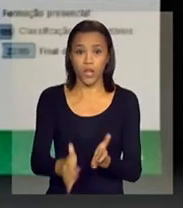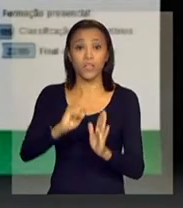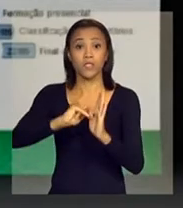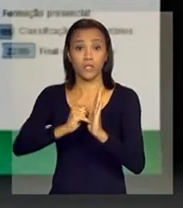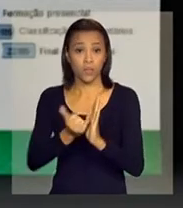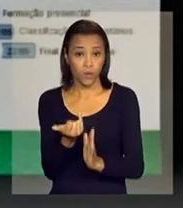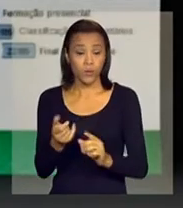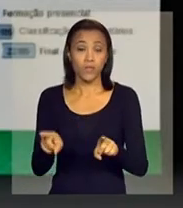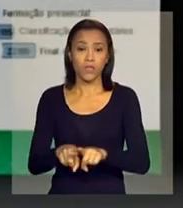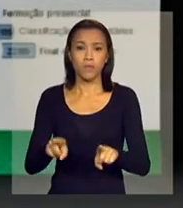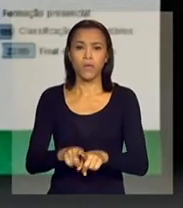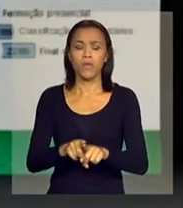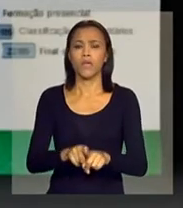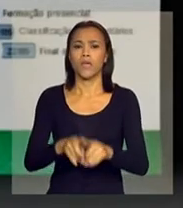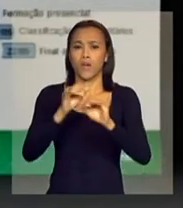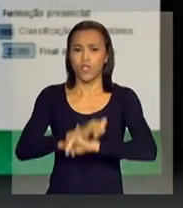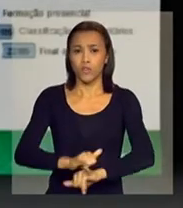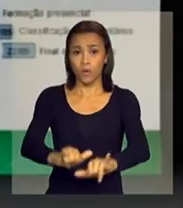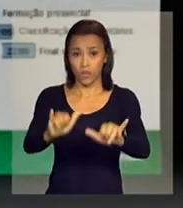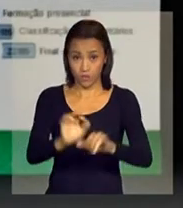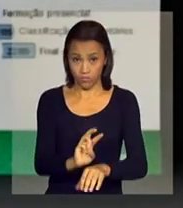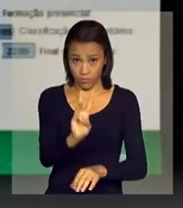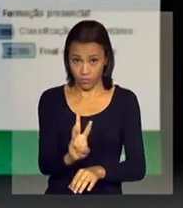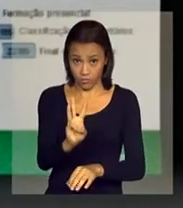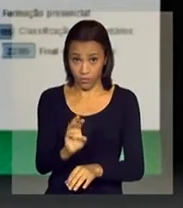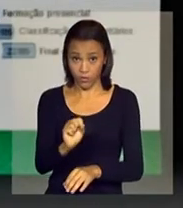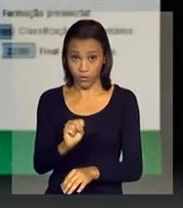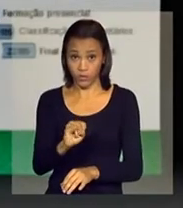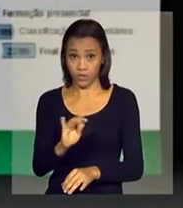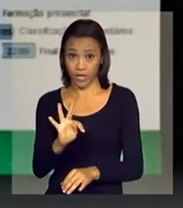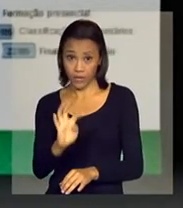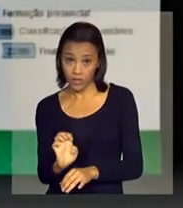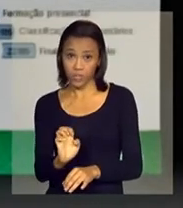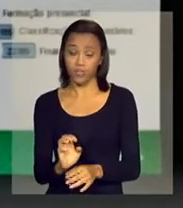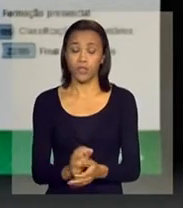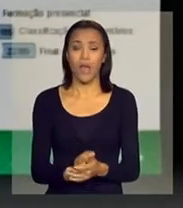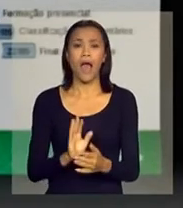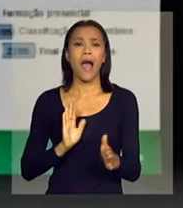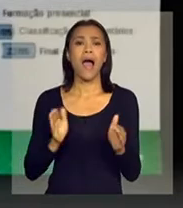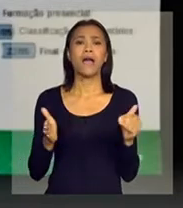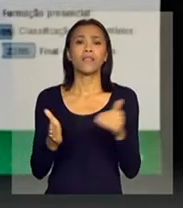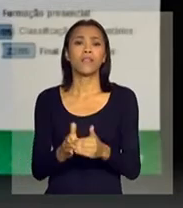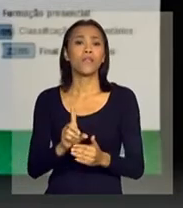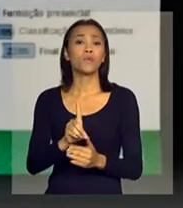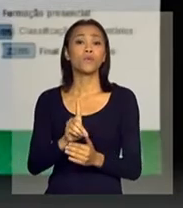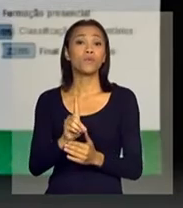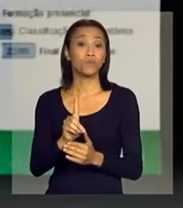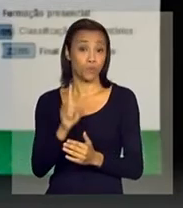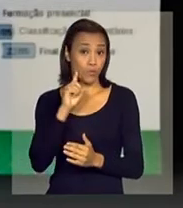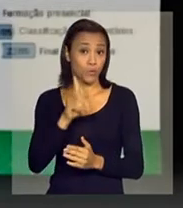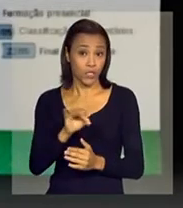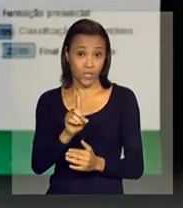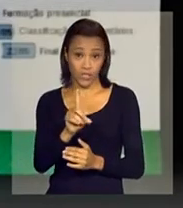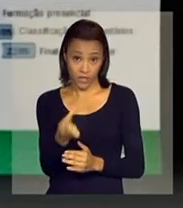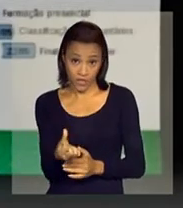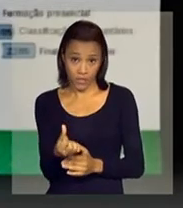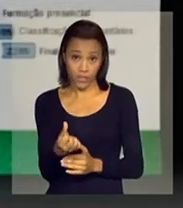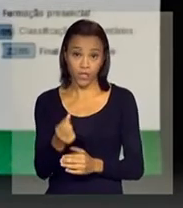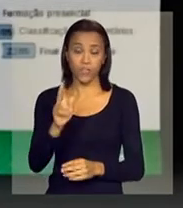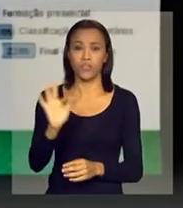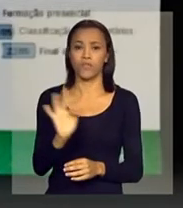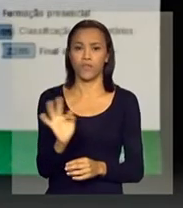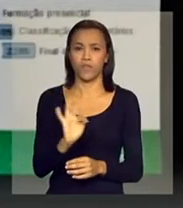e o lançamento do portal e do programa, até o dia 16 de fevereiro. As inscrições, portanto,